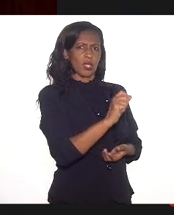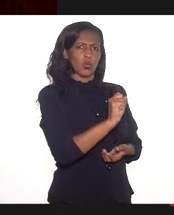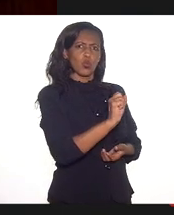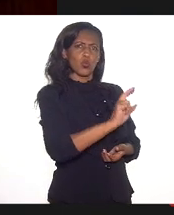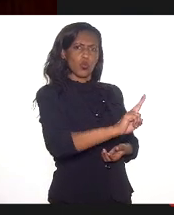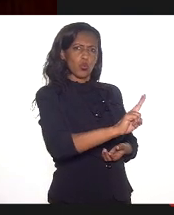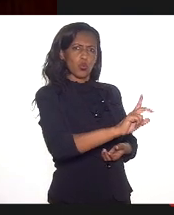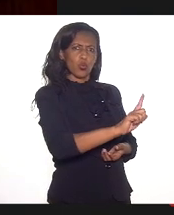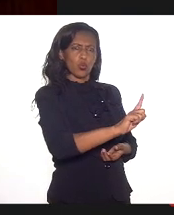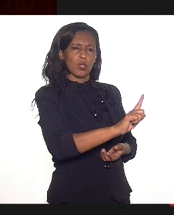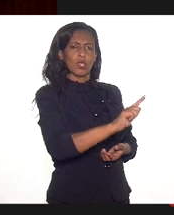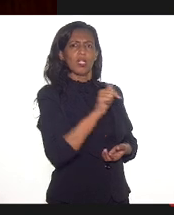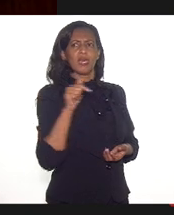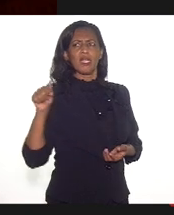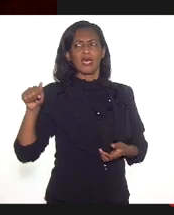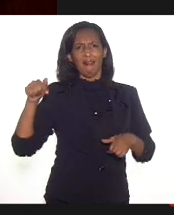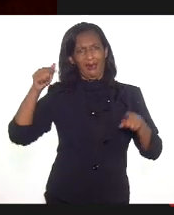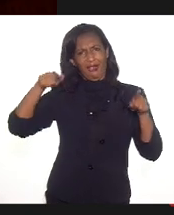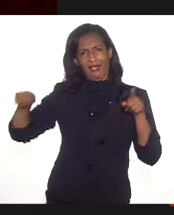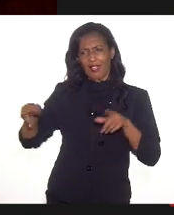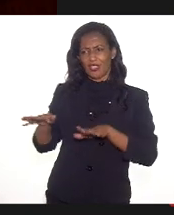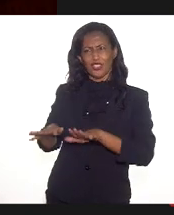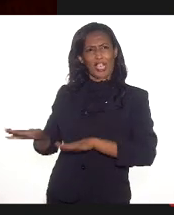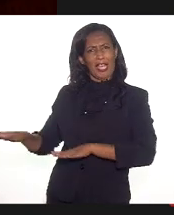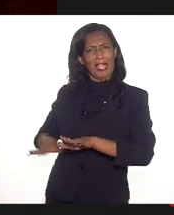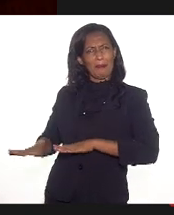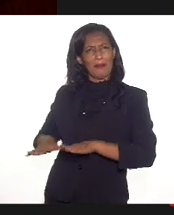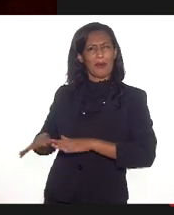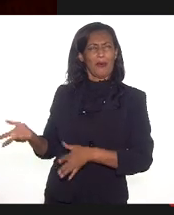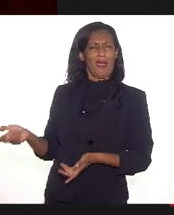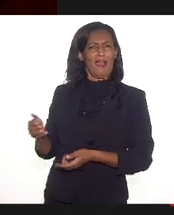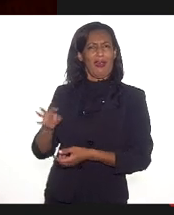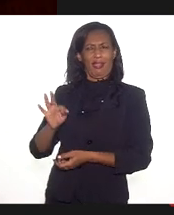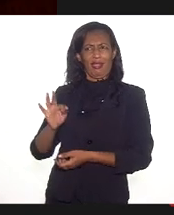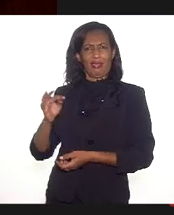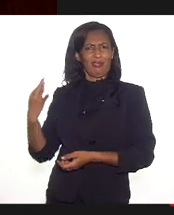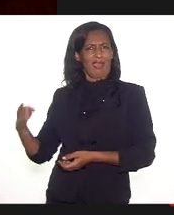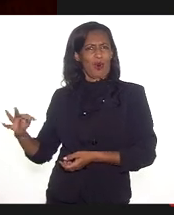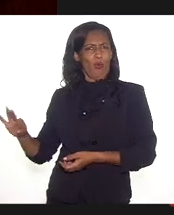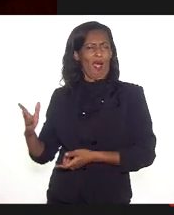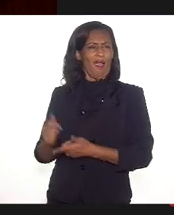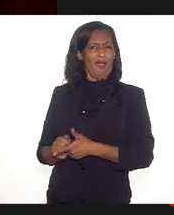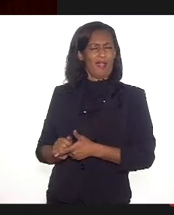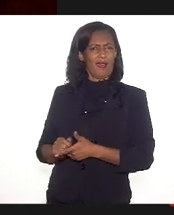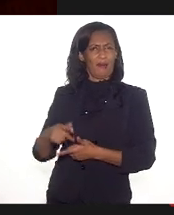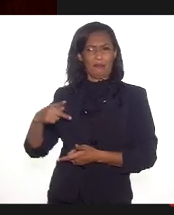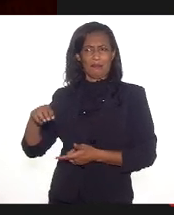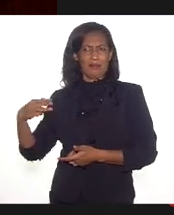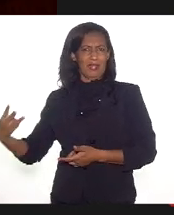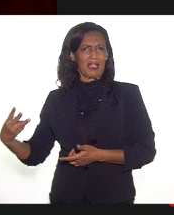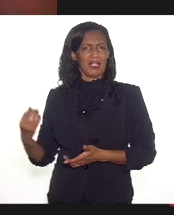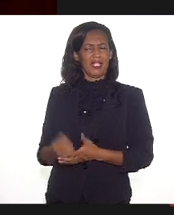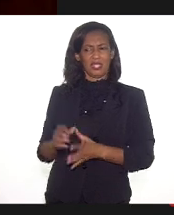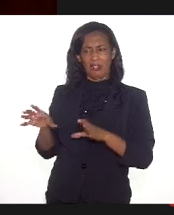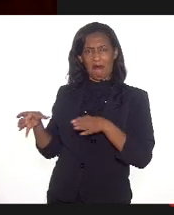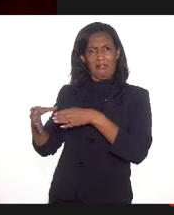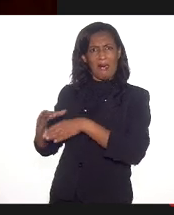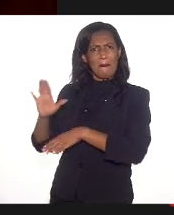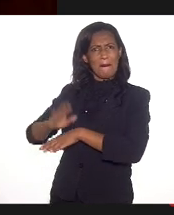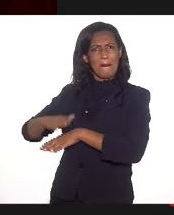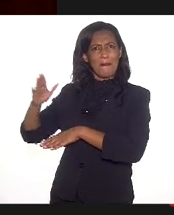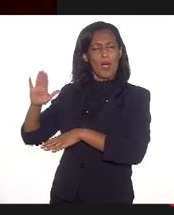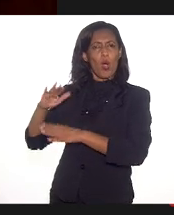enquanto zona oeste, enquanto jacaré-paguá, AP4, AP5, AP3, que é o maior